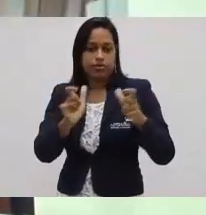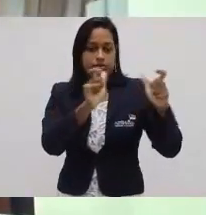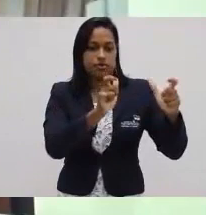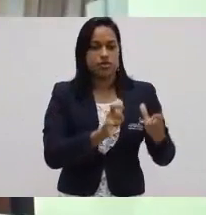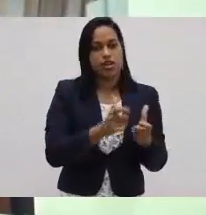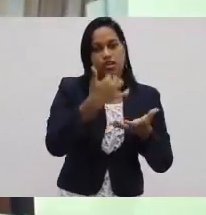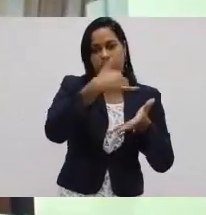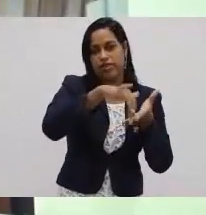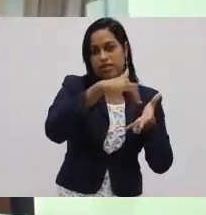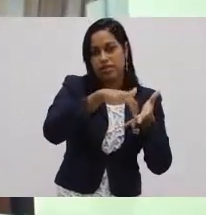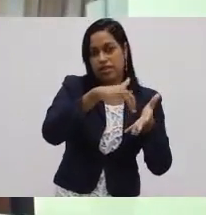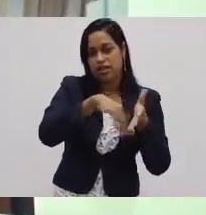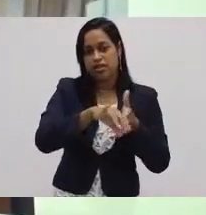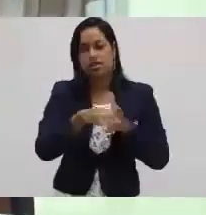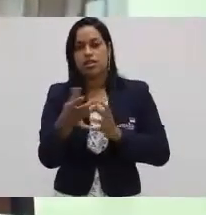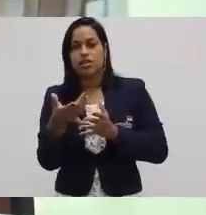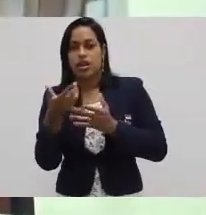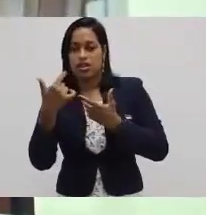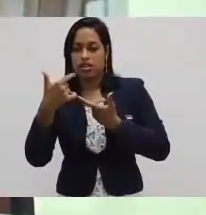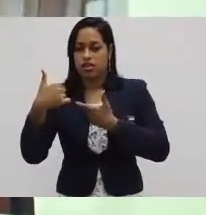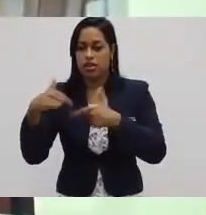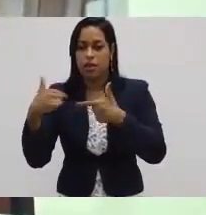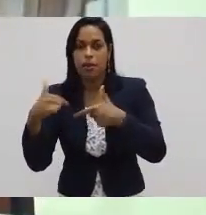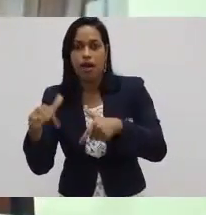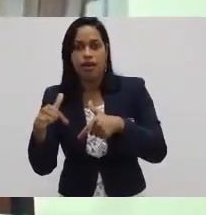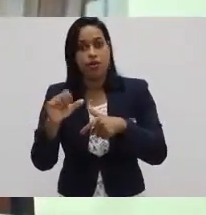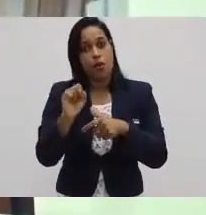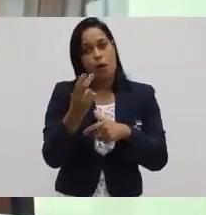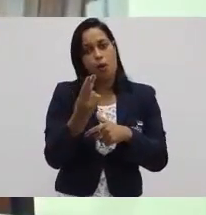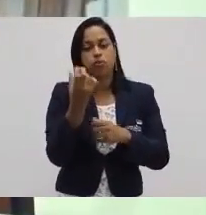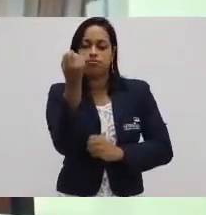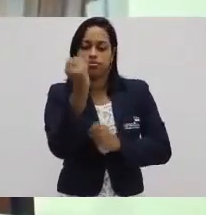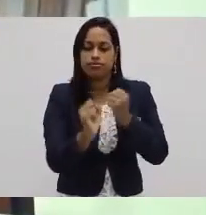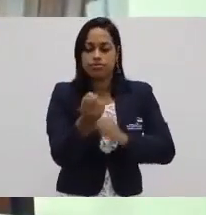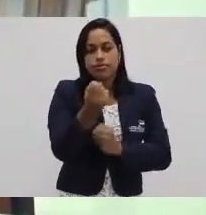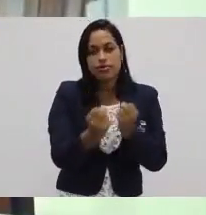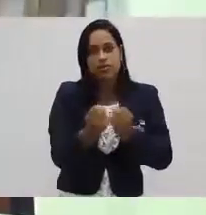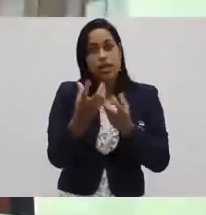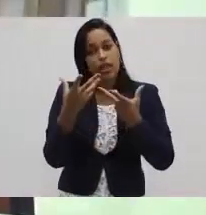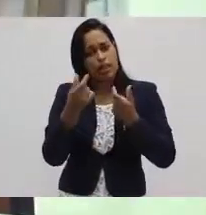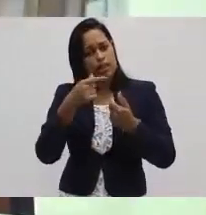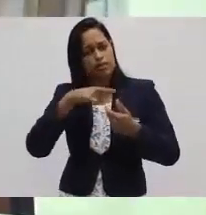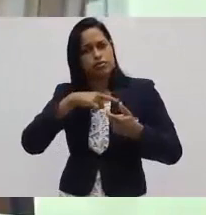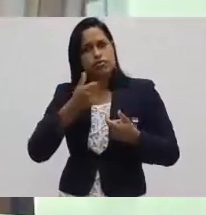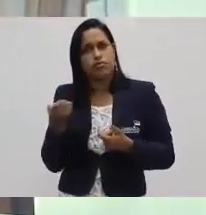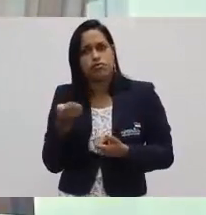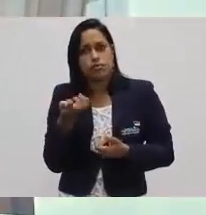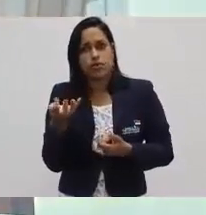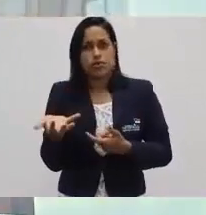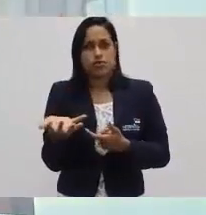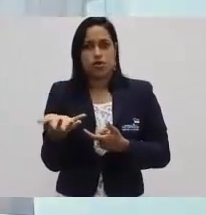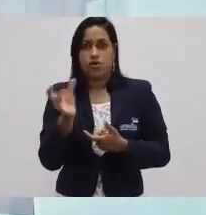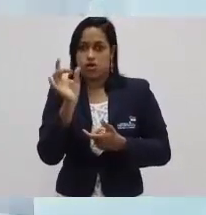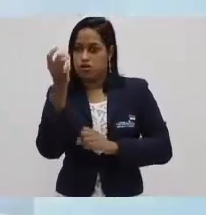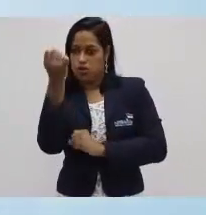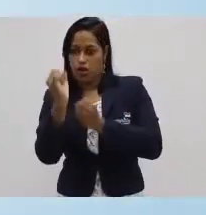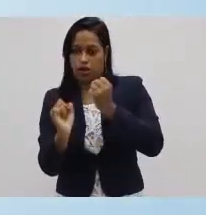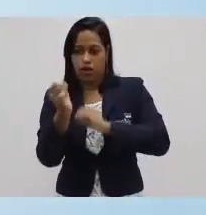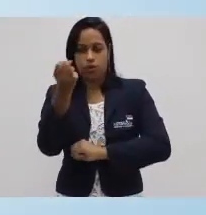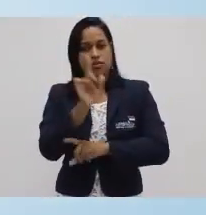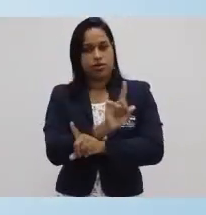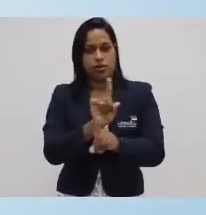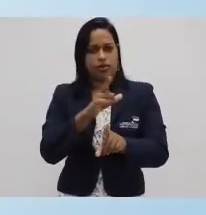escritório, seja num serviço. Então existe produção em todos os tipos de empresa, não só nas indústrias.